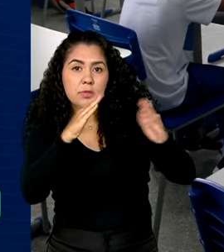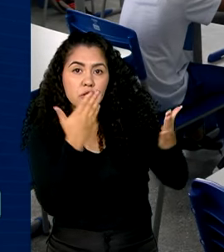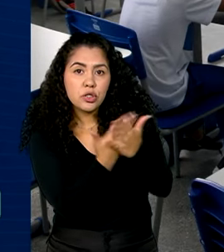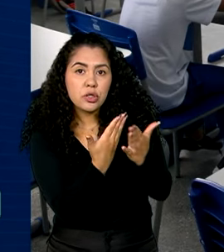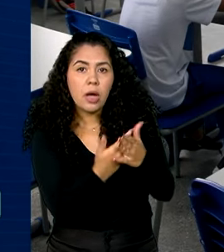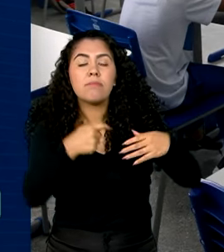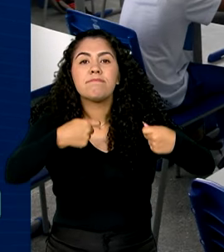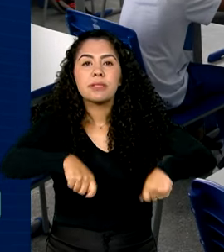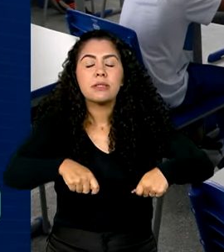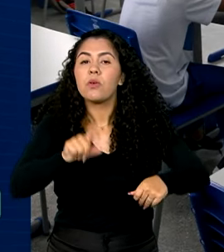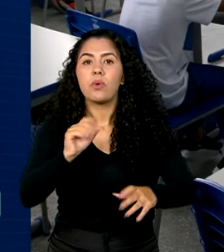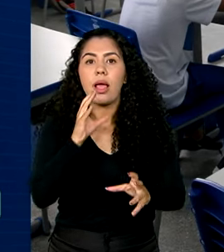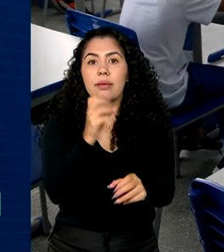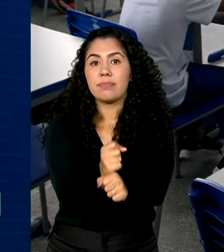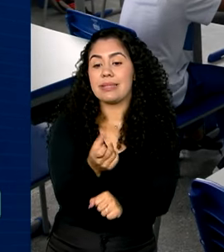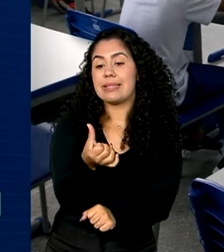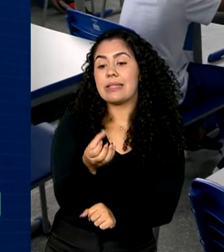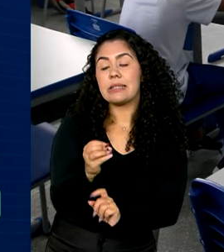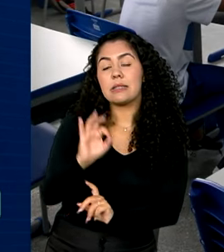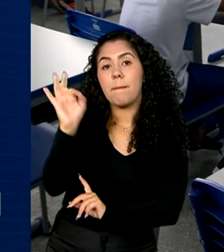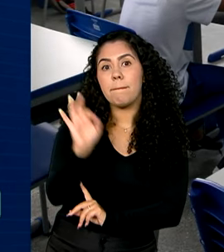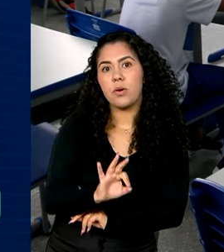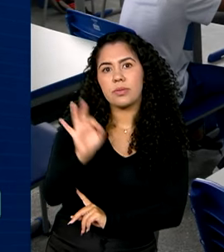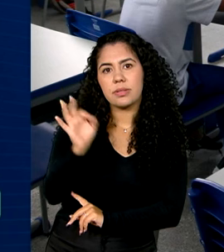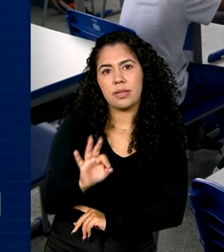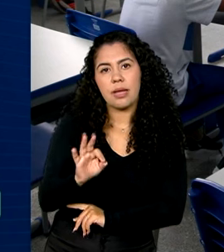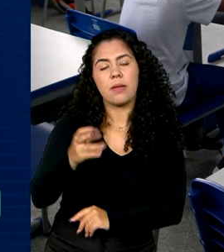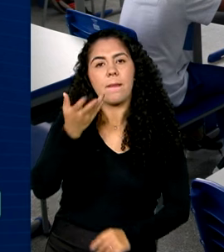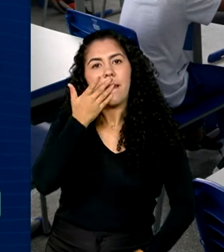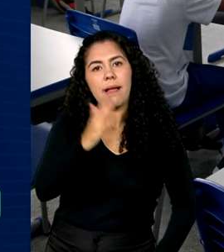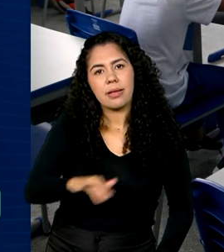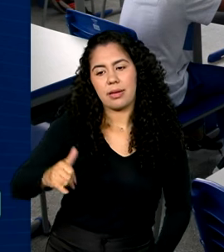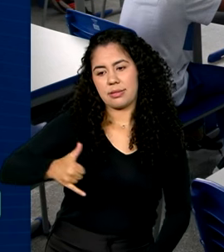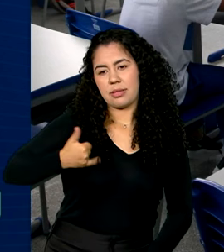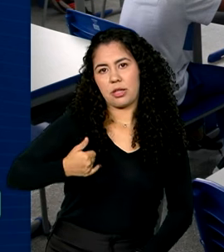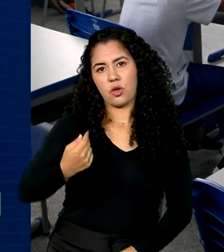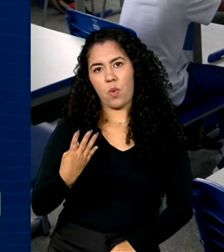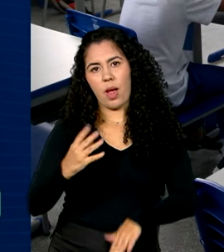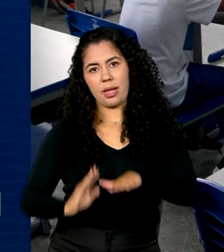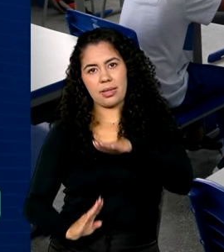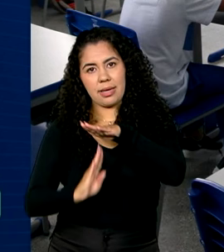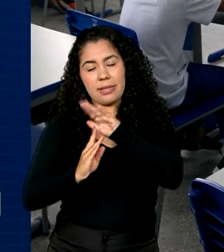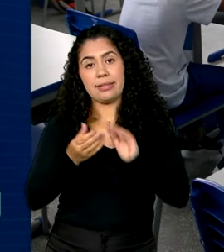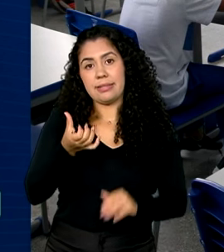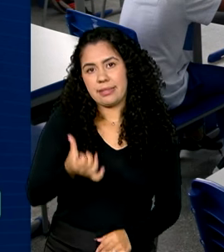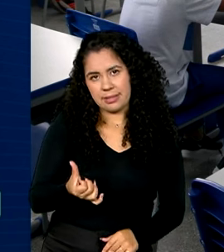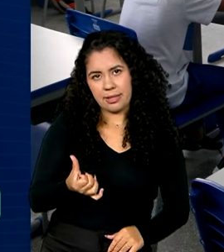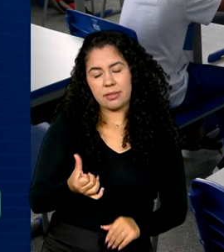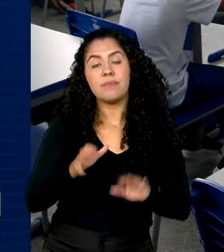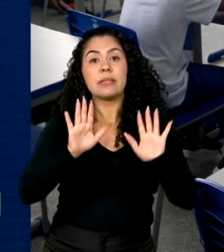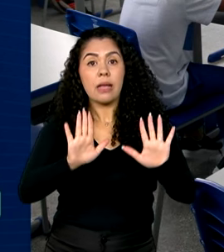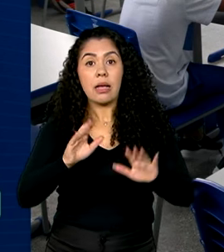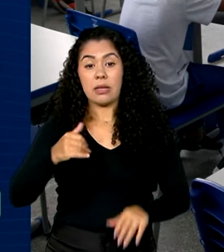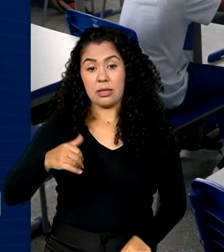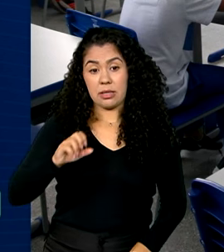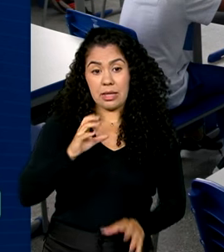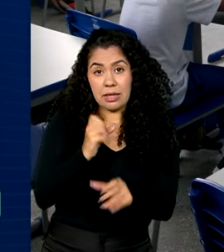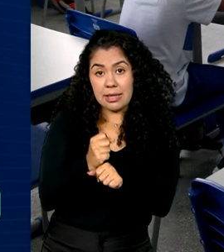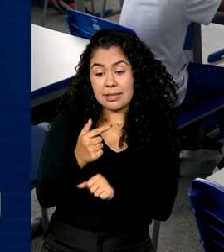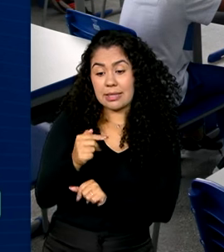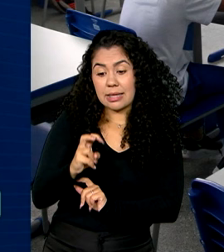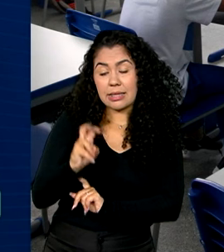é de 60% para crianças de 4 a 6 anos incompletos e de 75